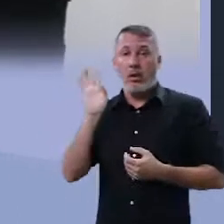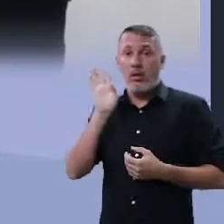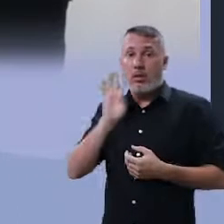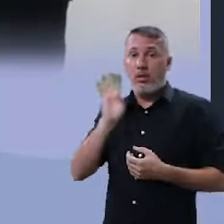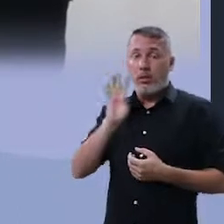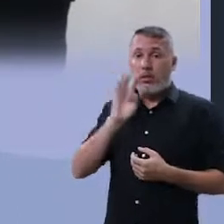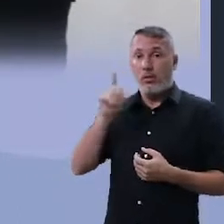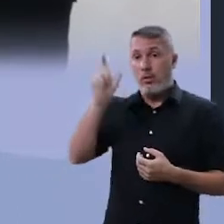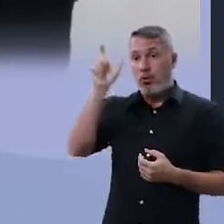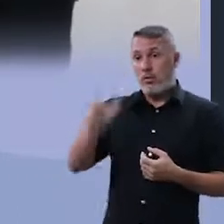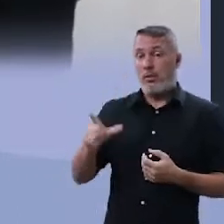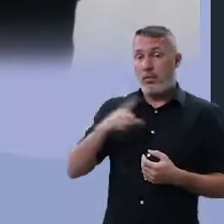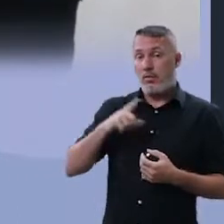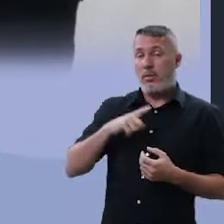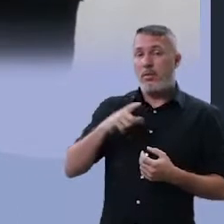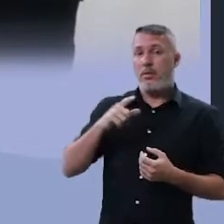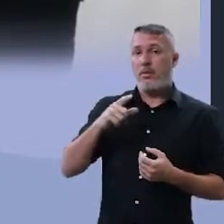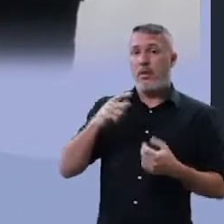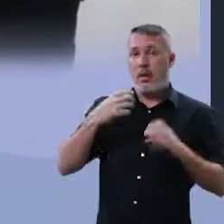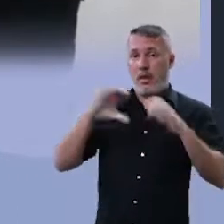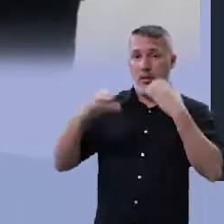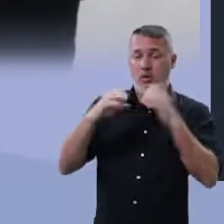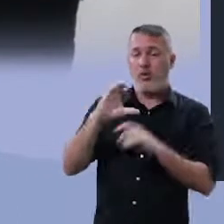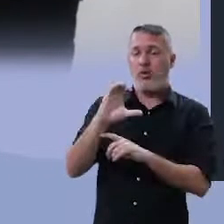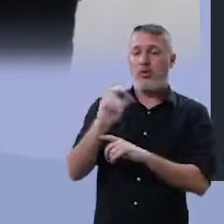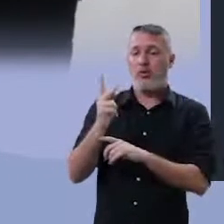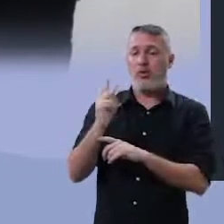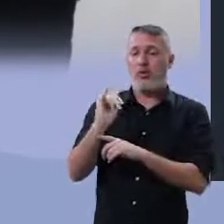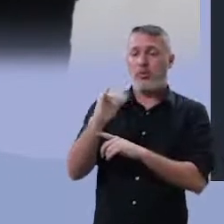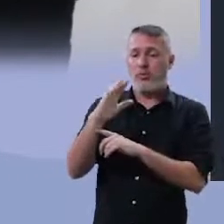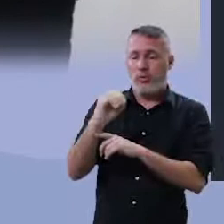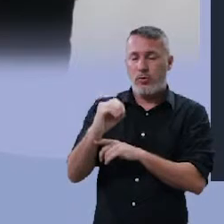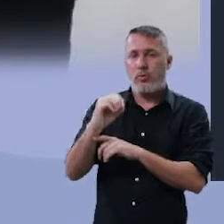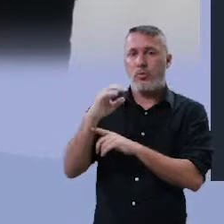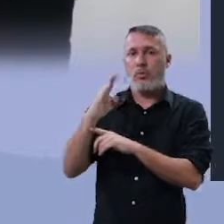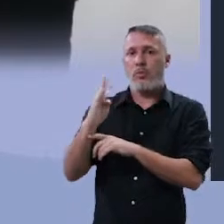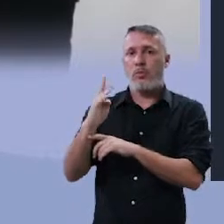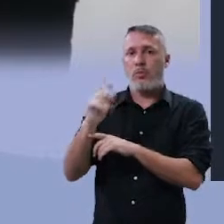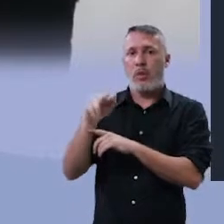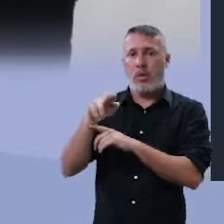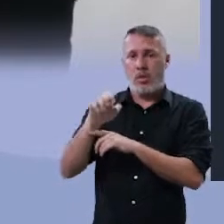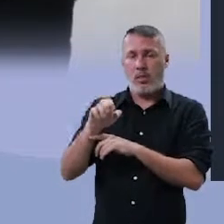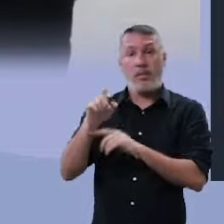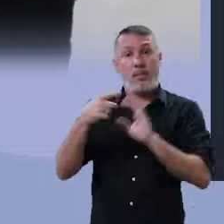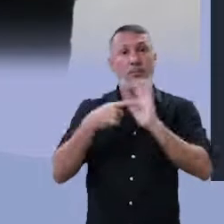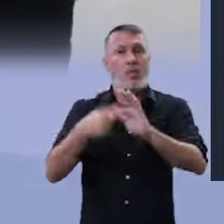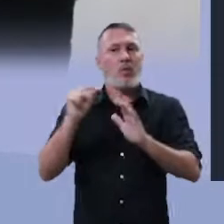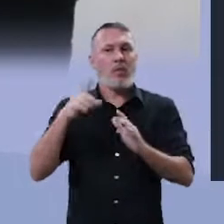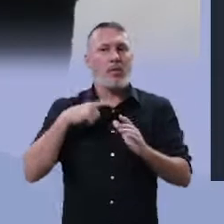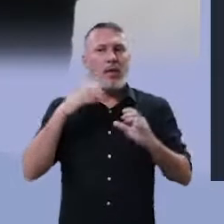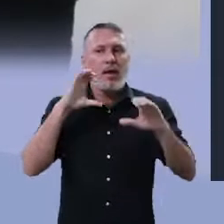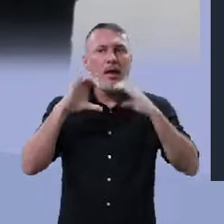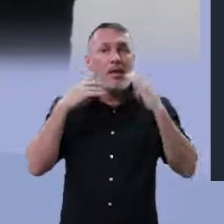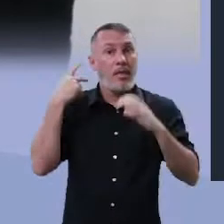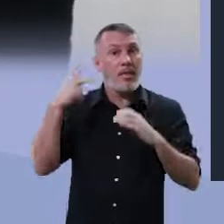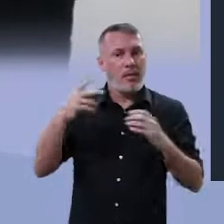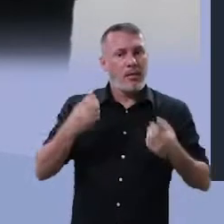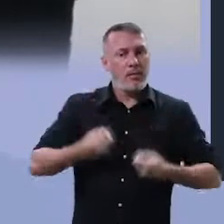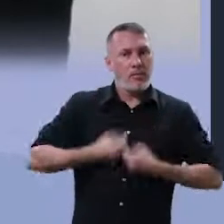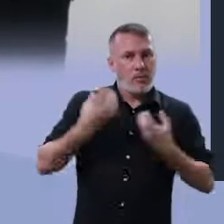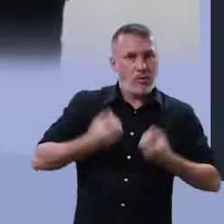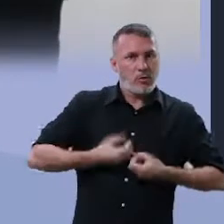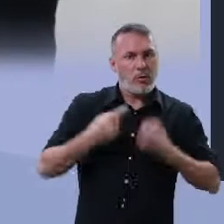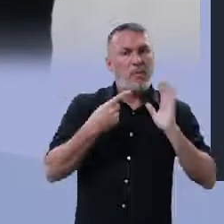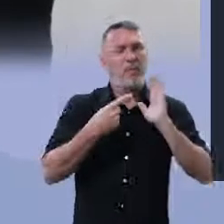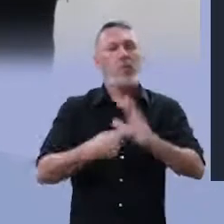bacana. Chico Buarque nos disse em sua canção Cale-se, ele nos mostra na canção,